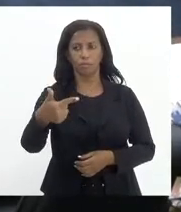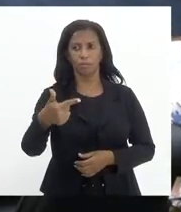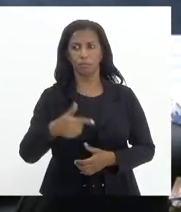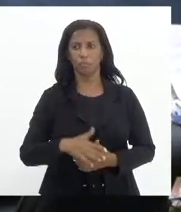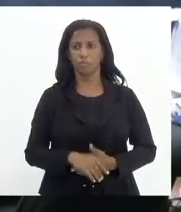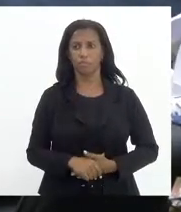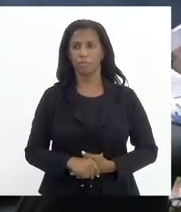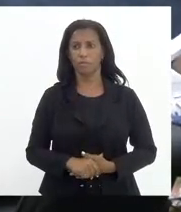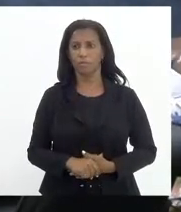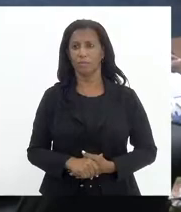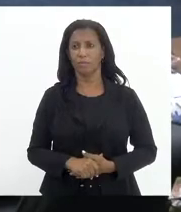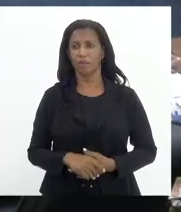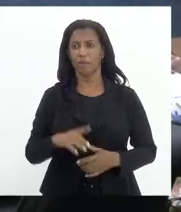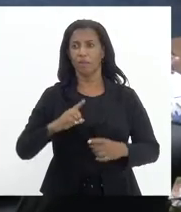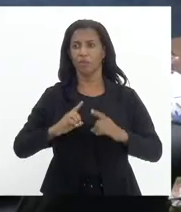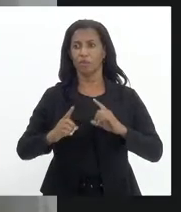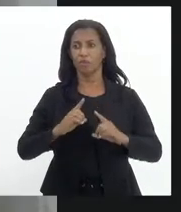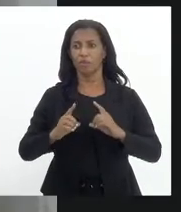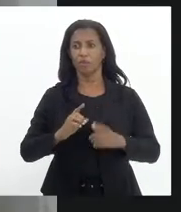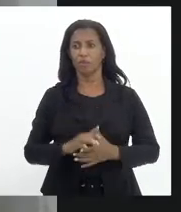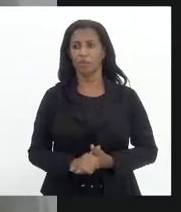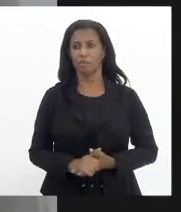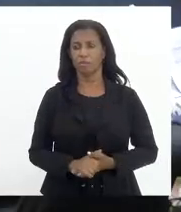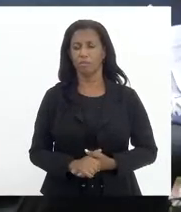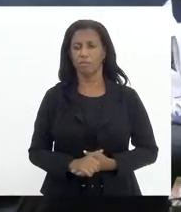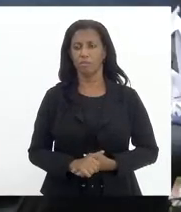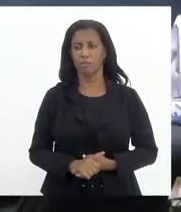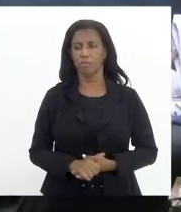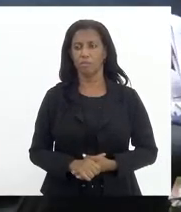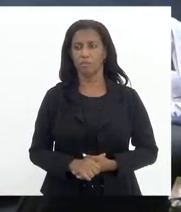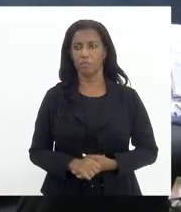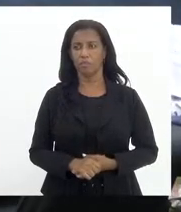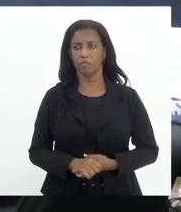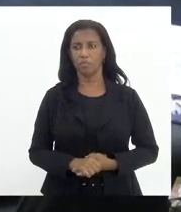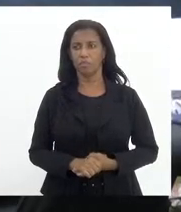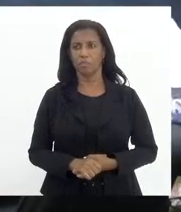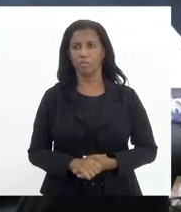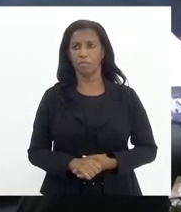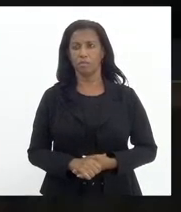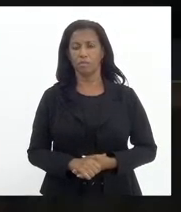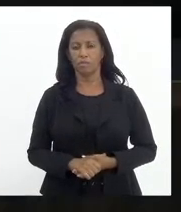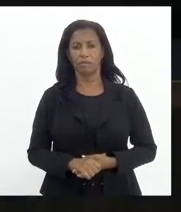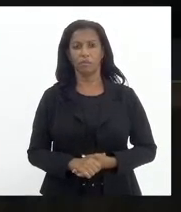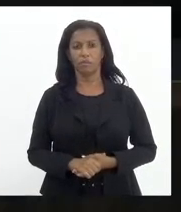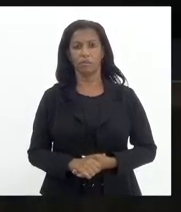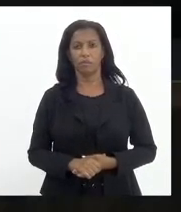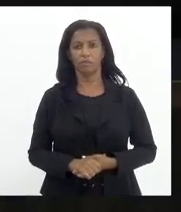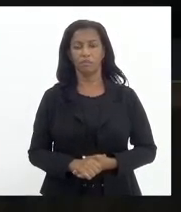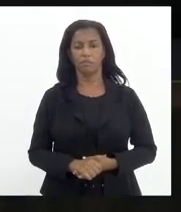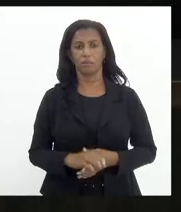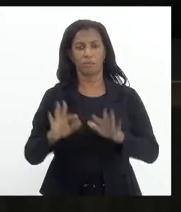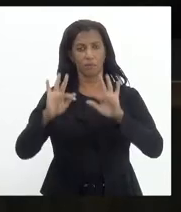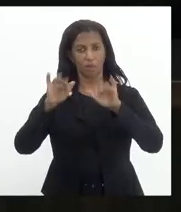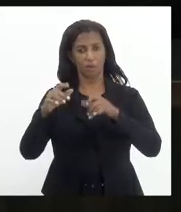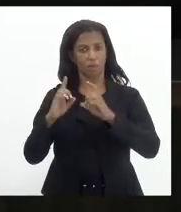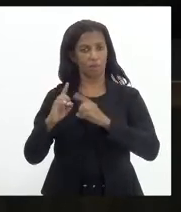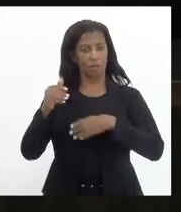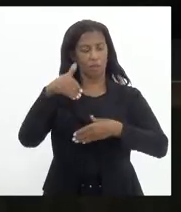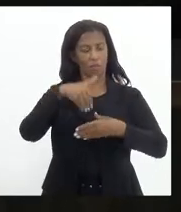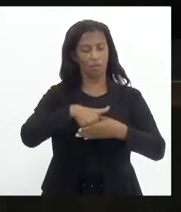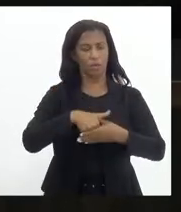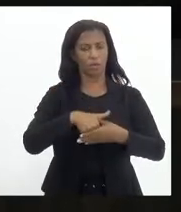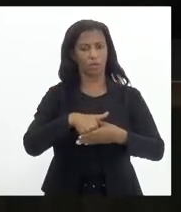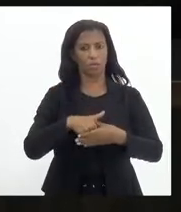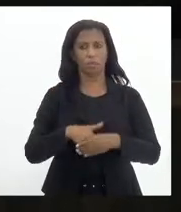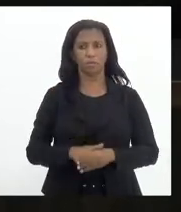Boa tarde, presidente. discussão. Consegui aqui... Ok, Bebeto. Passa, passa. Nós temos que querer discutir. Cerrado a discussão. Em votação.